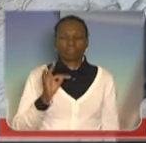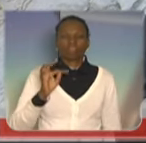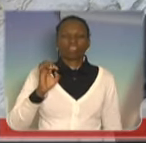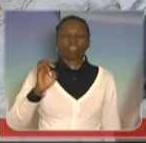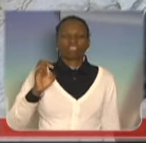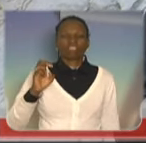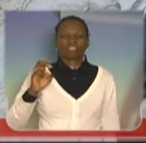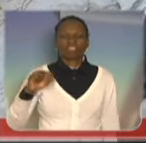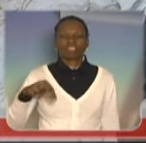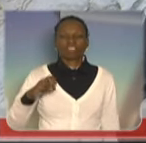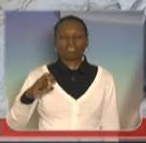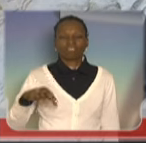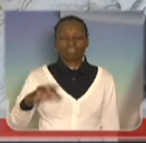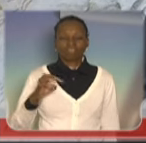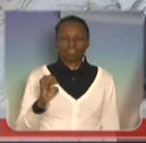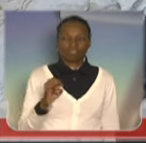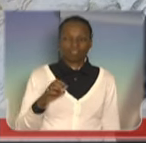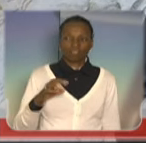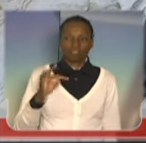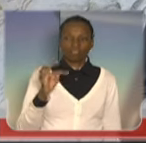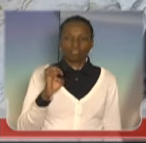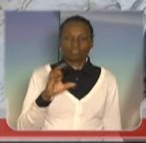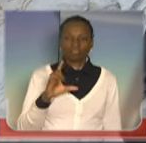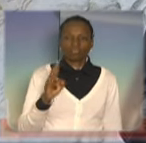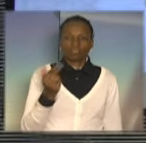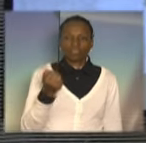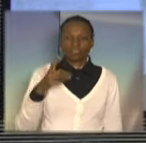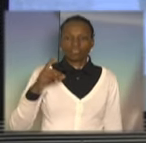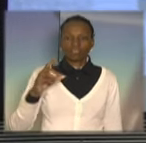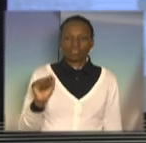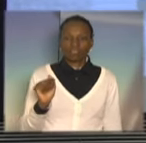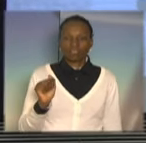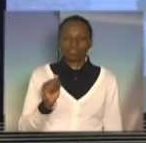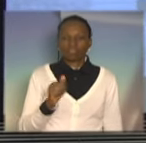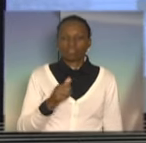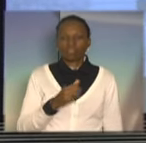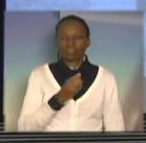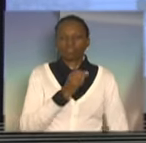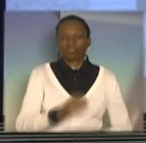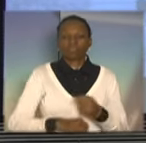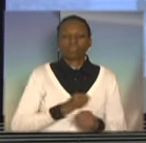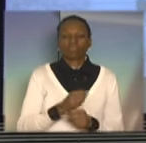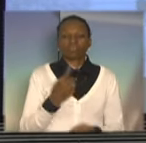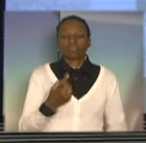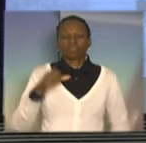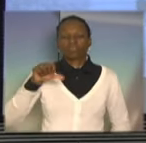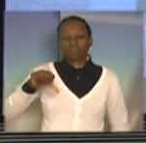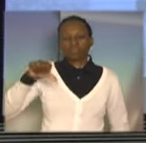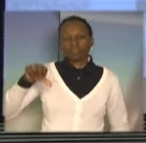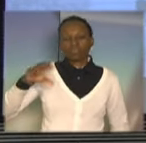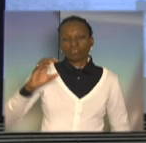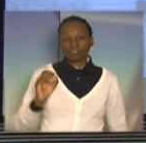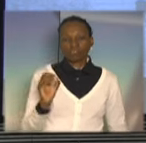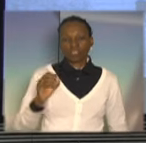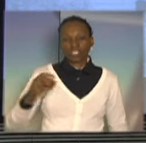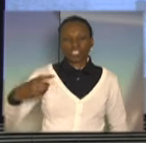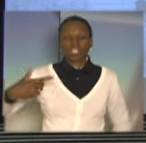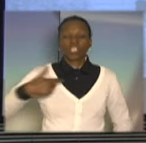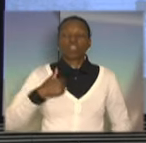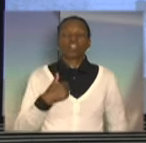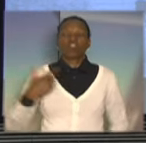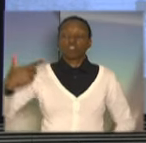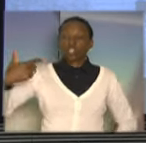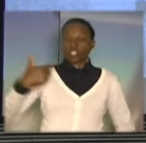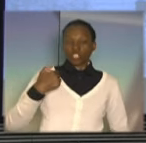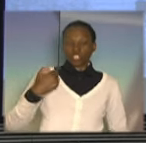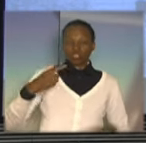1990, quando ele foi baleado pela primeira vez, no dia 17 de agosto de 1990, combatendo a criminalidade na Vila